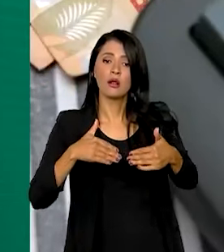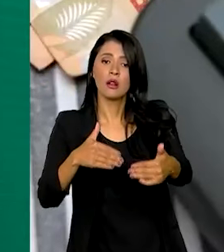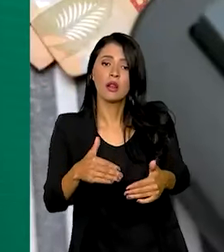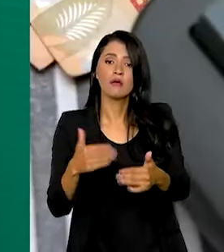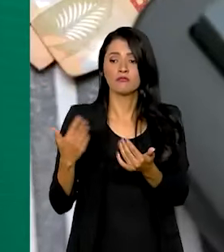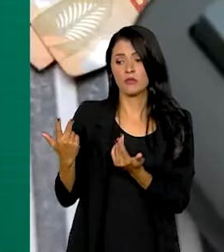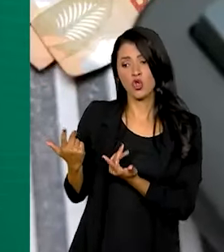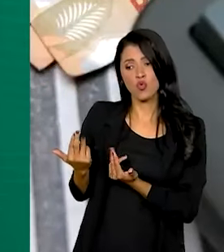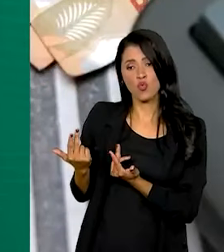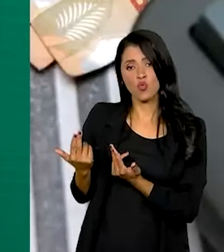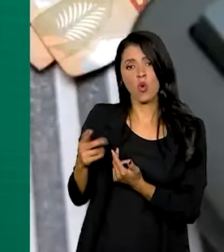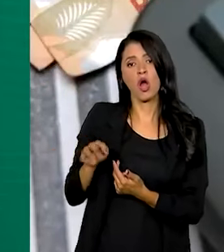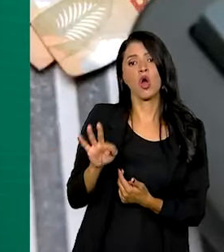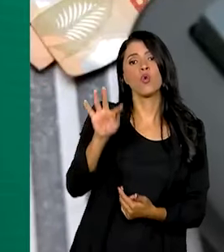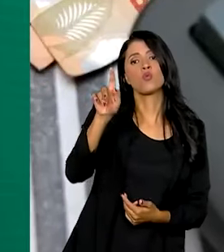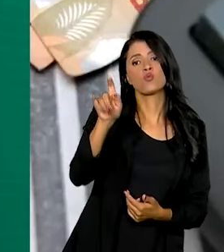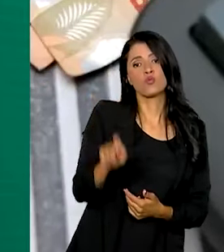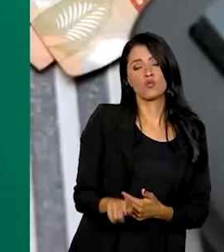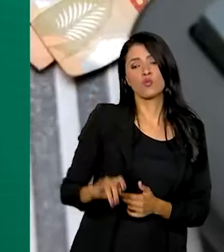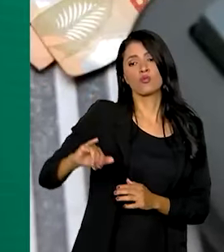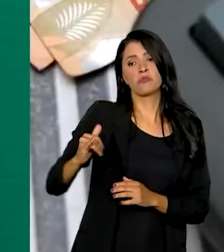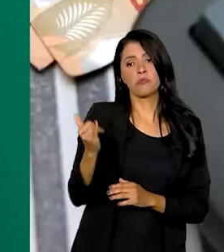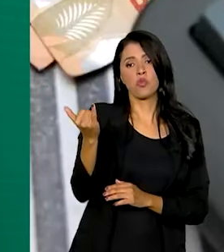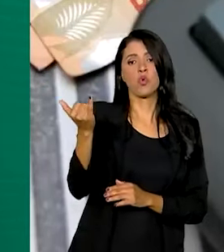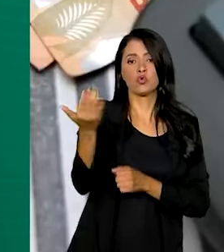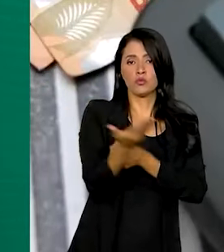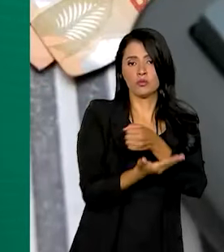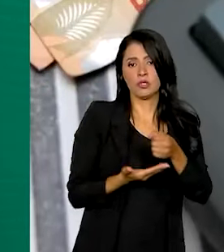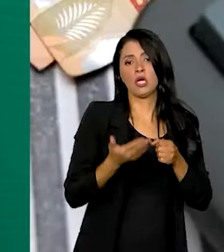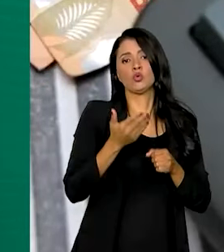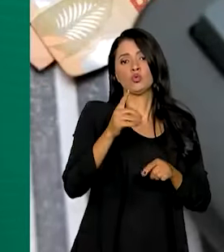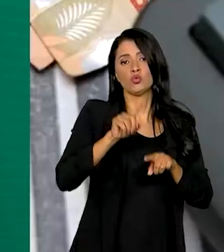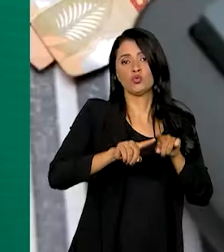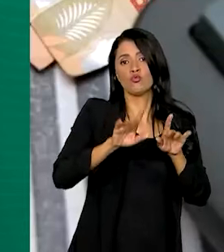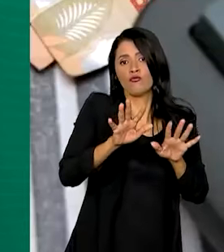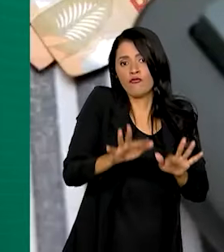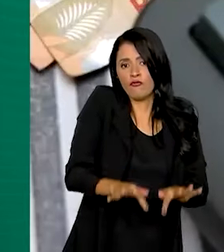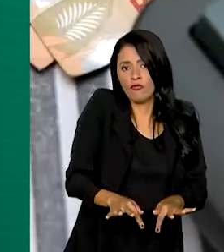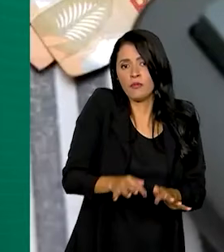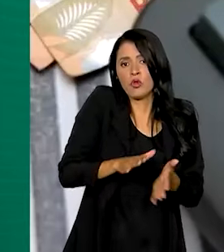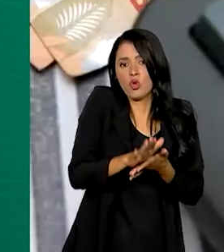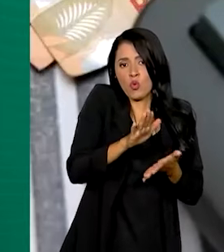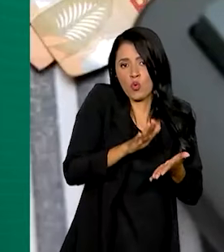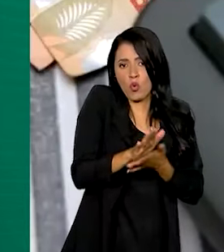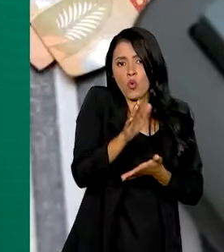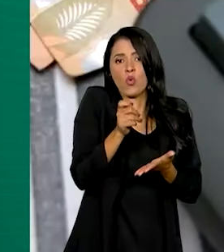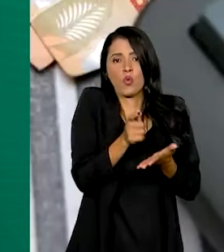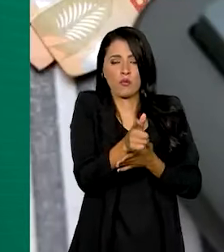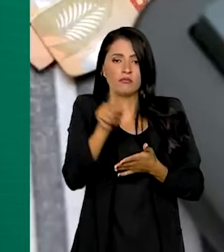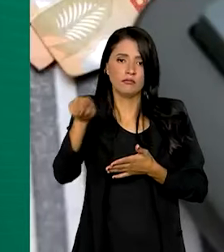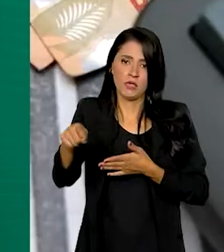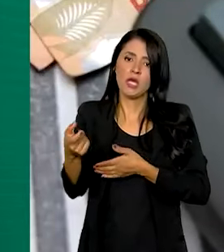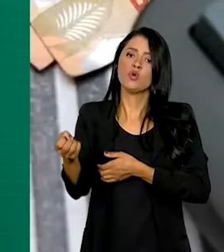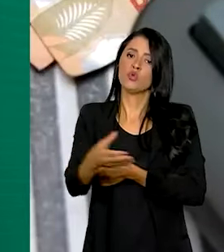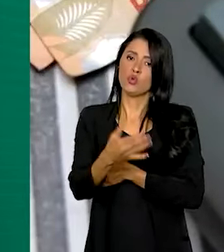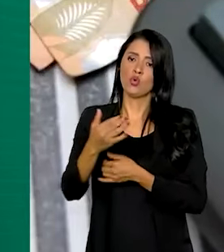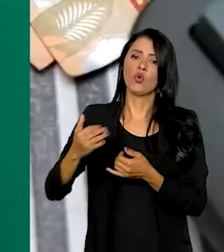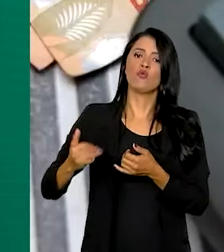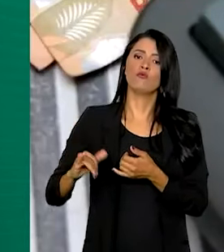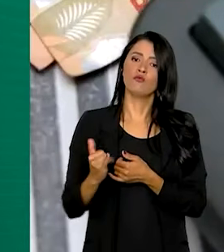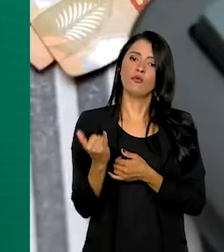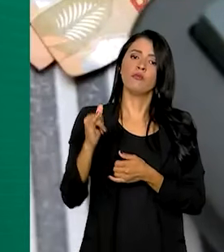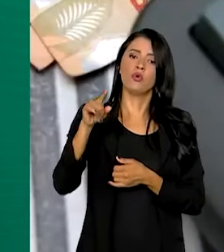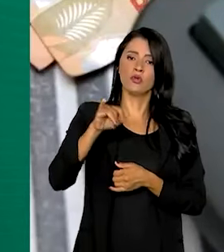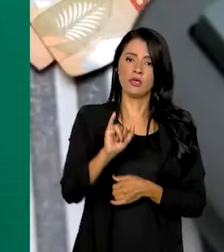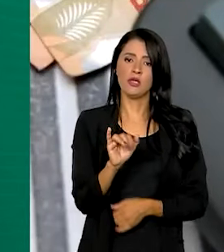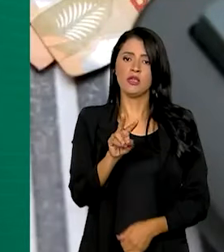equivalente à taxa de imposto que será aplicada ao consumidor final. Essa é a abordagem do novo imposto de tributação,